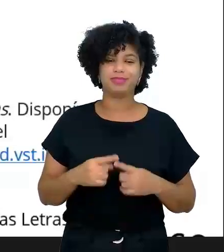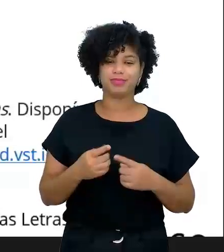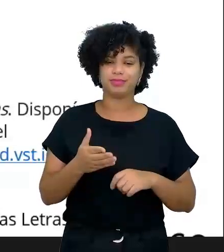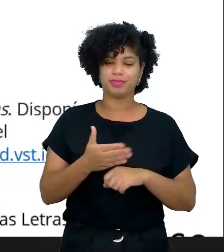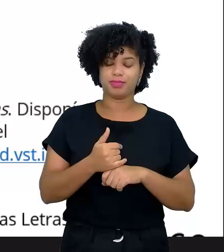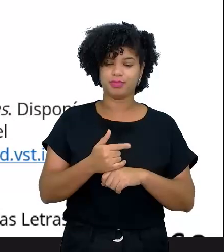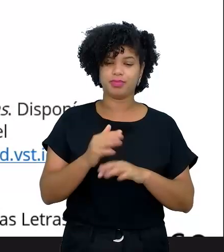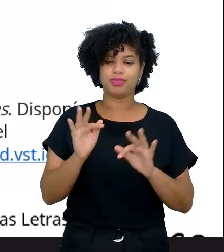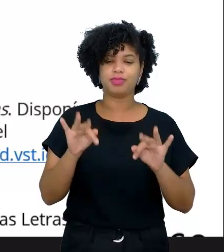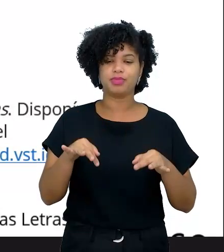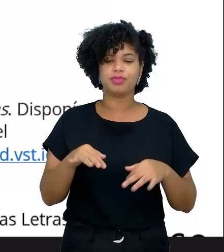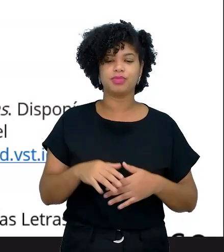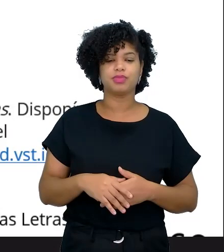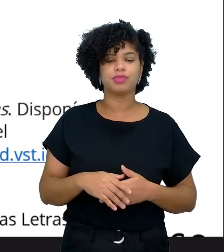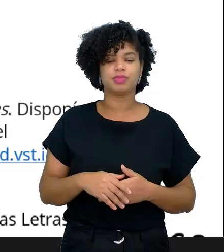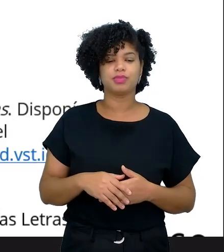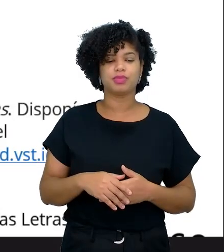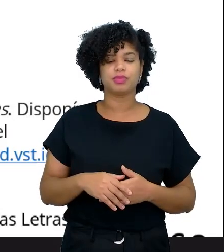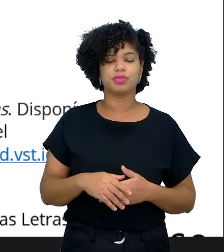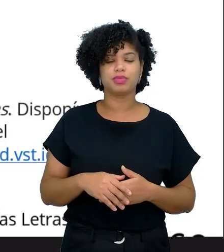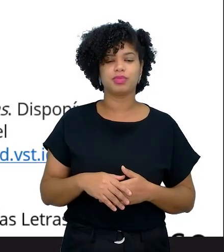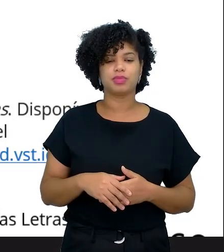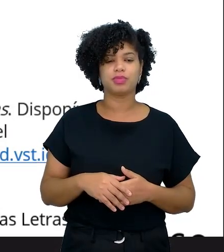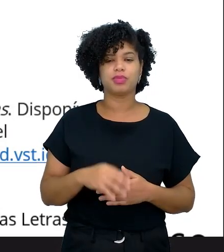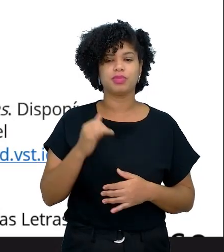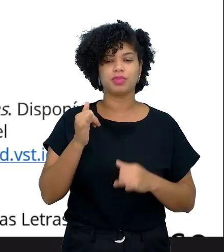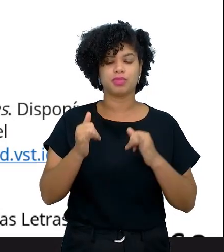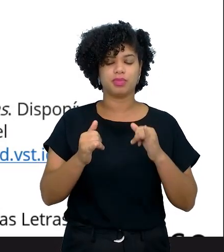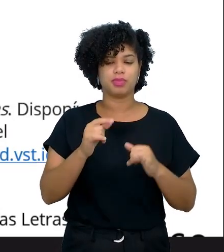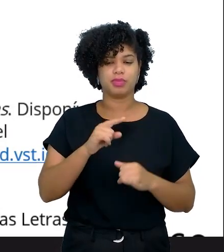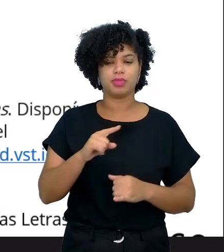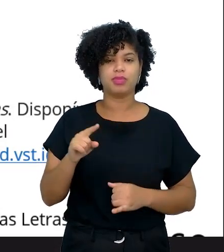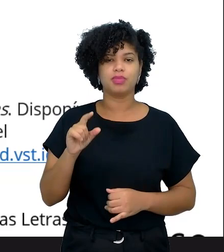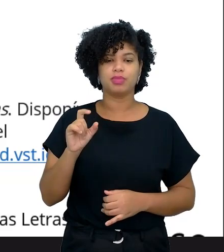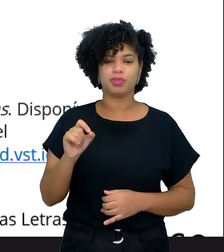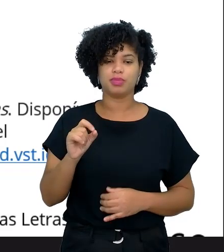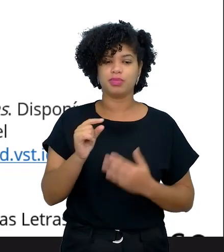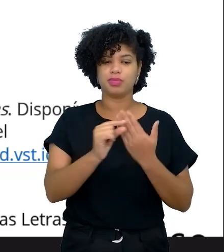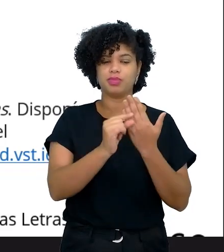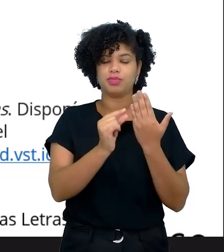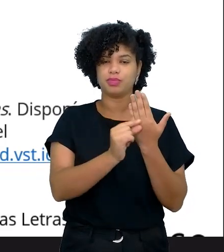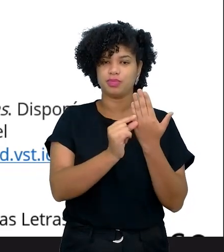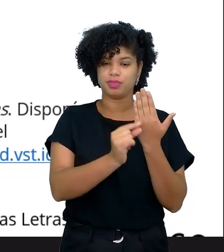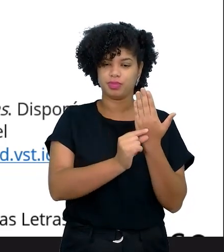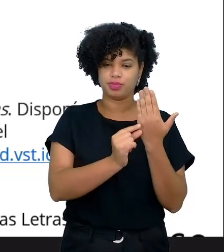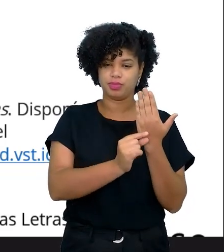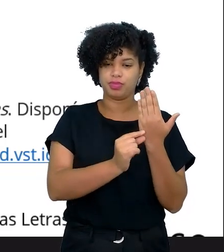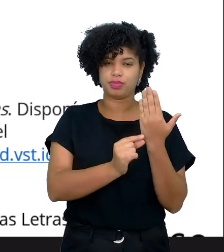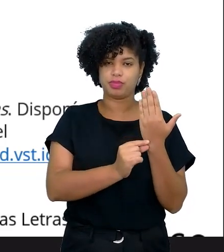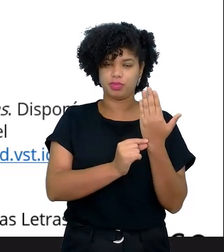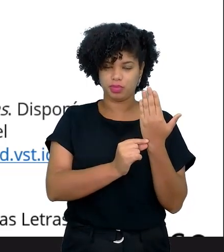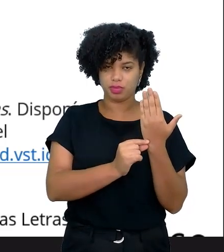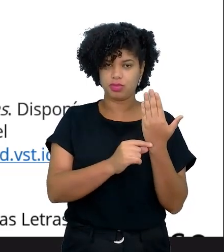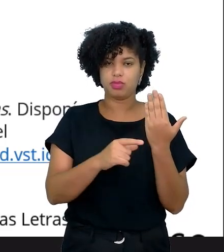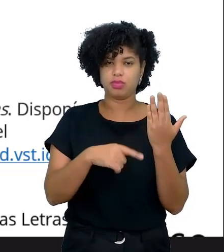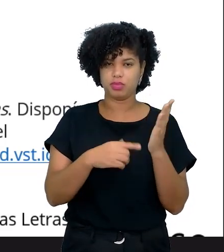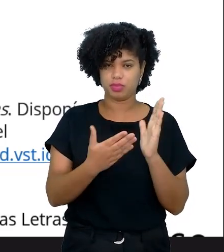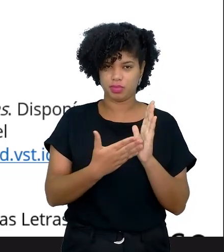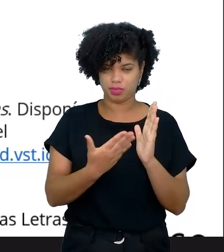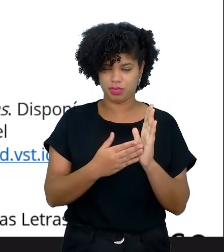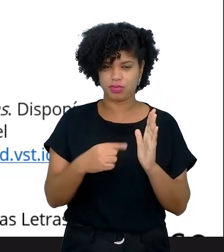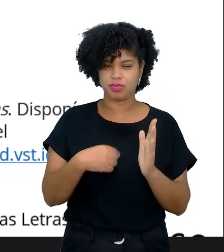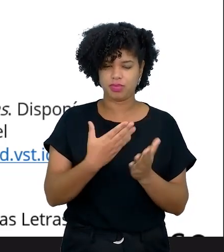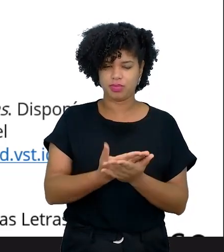antes de eu fechar o meu PPT, eu quero compartilhar com vocês as referências que a gente fez os